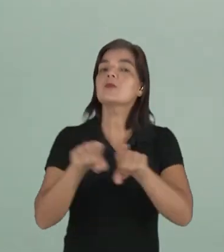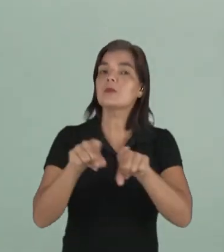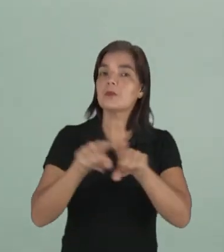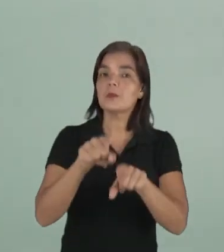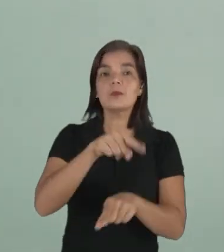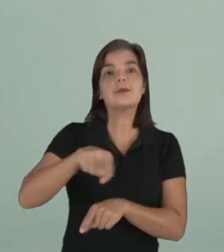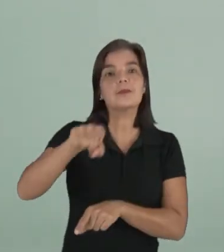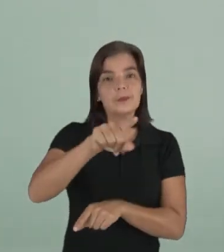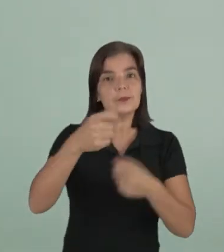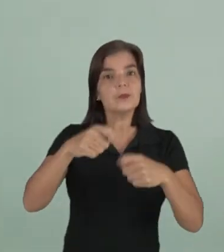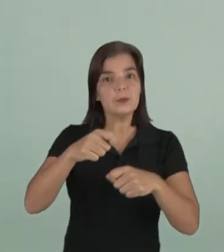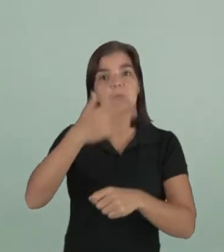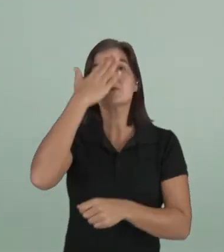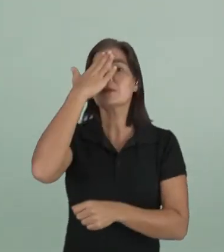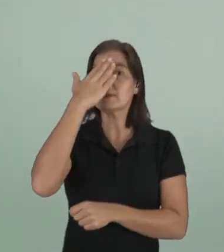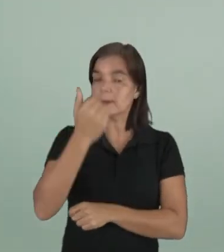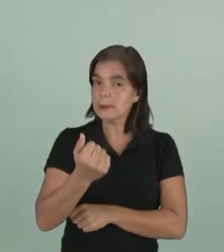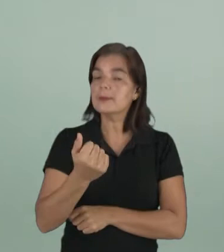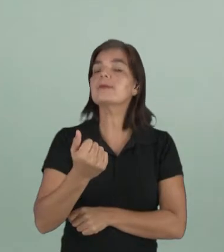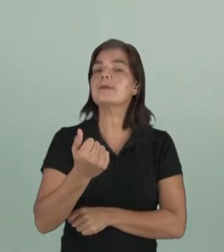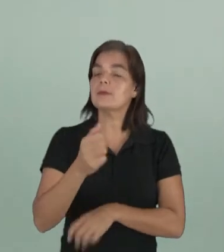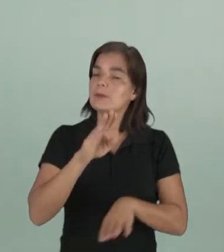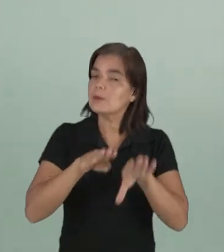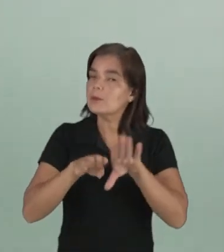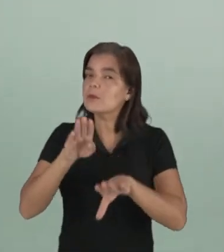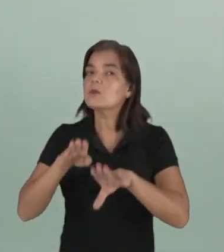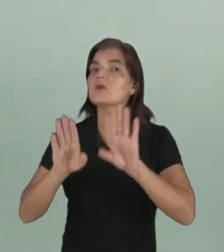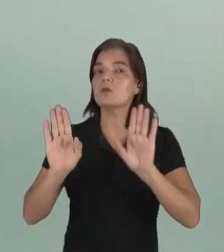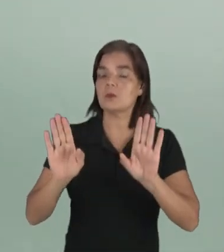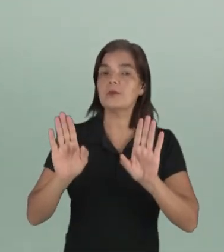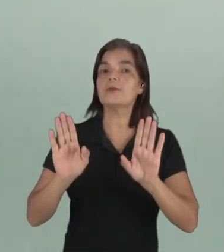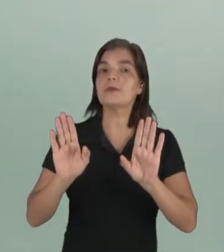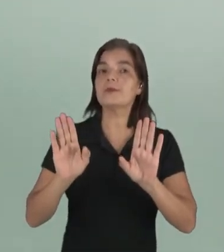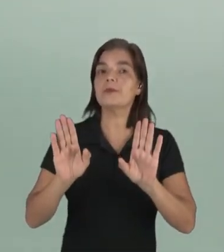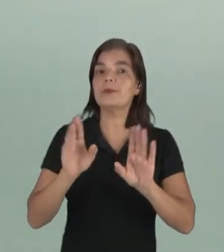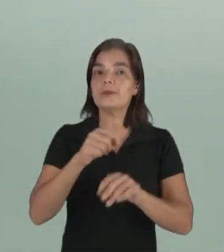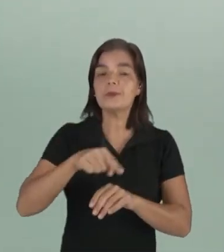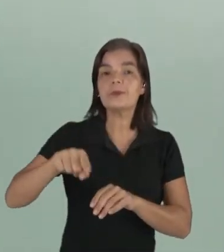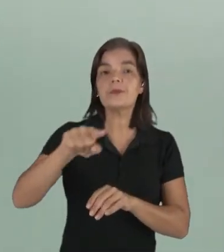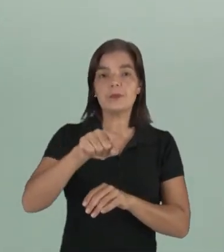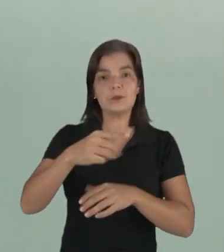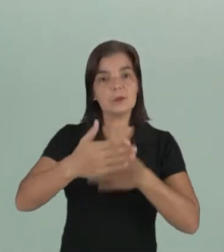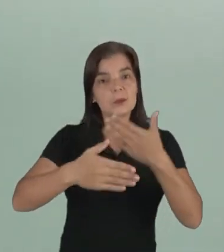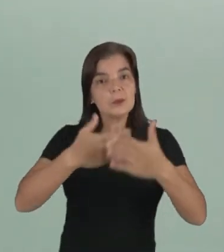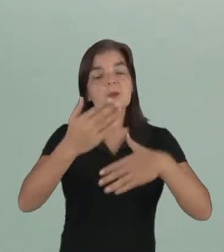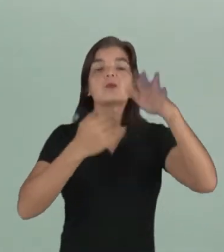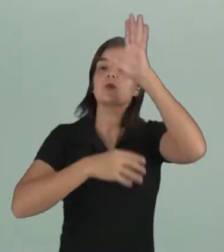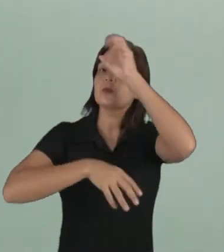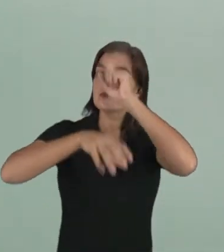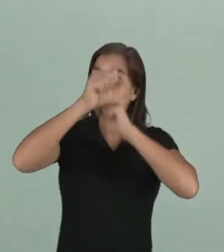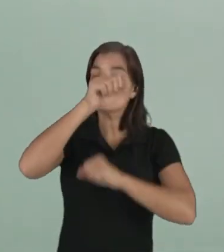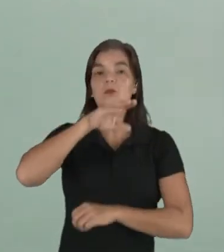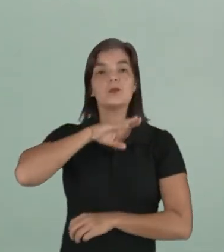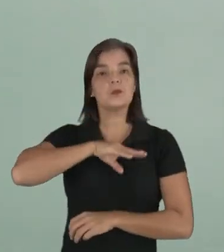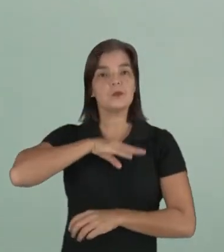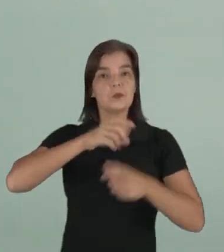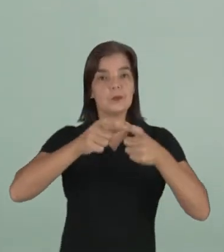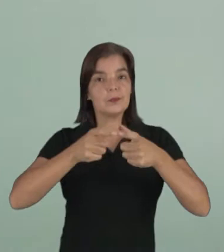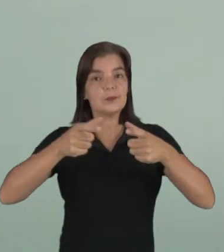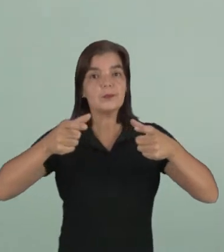você deve dominar, na medida do possível, na medida que o seu processo de aprendizagem, ele vai